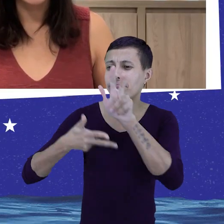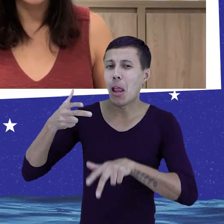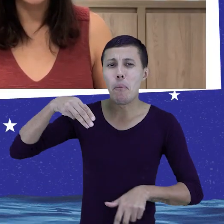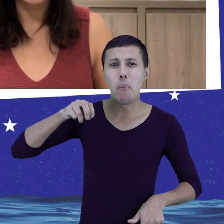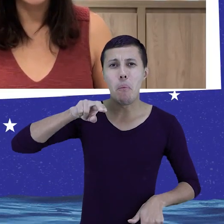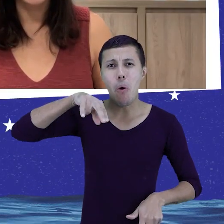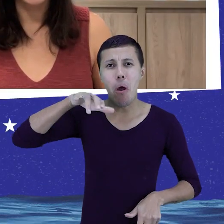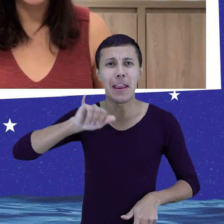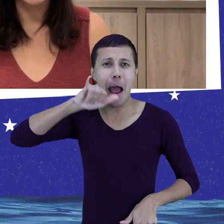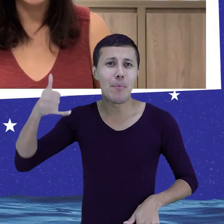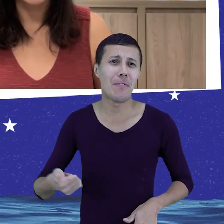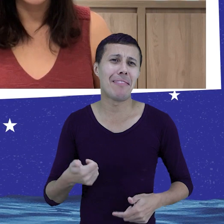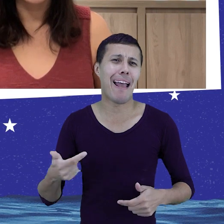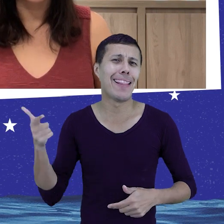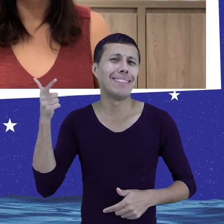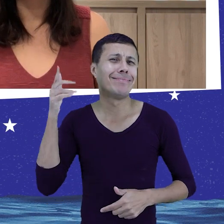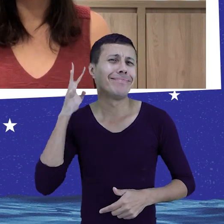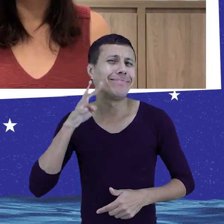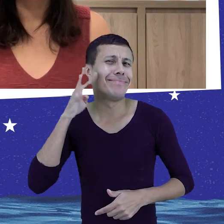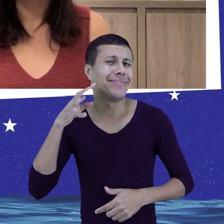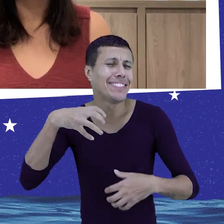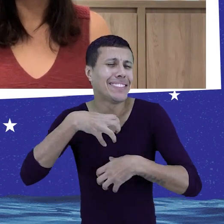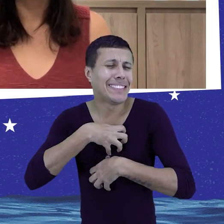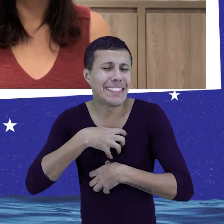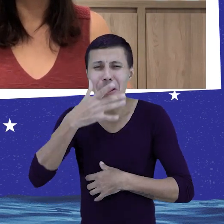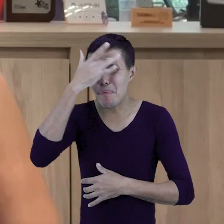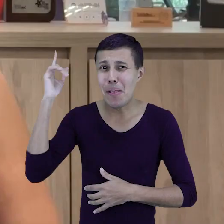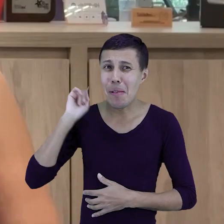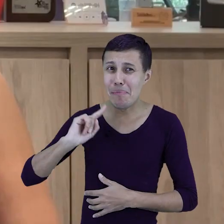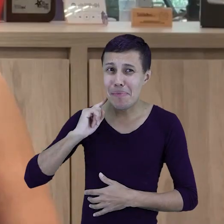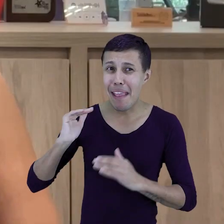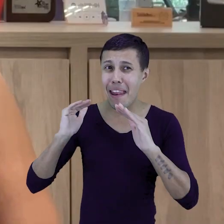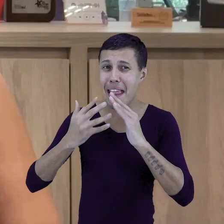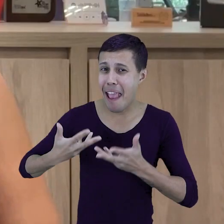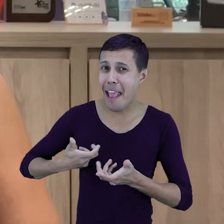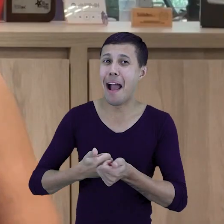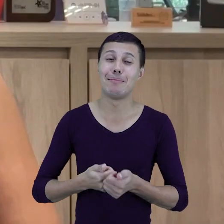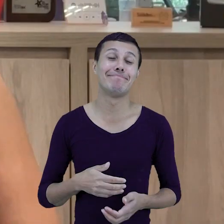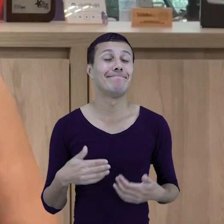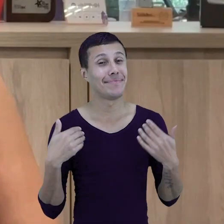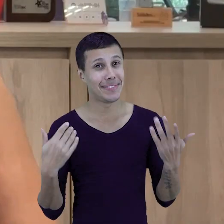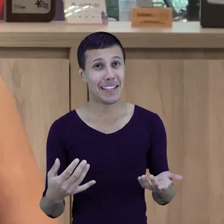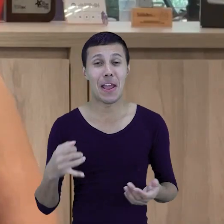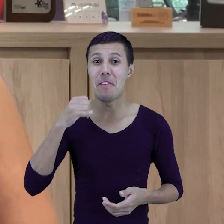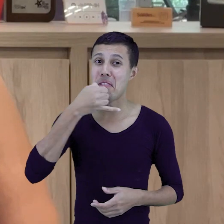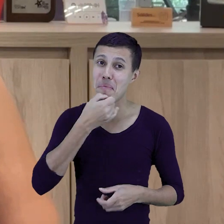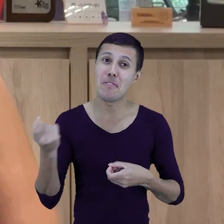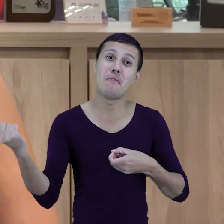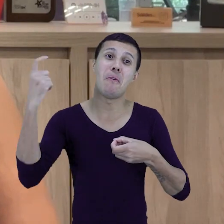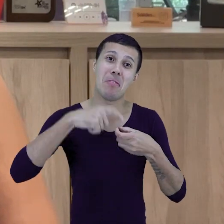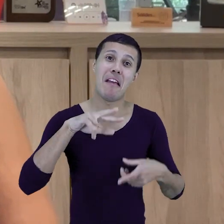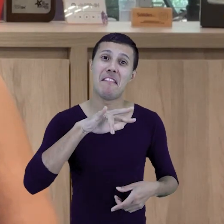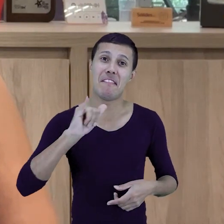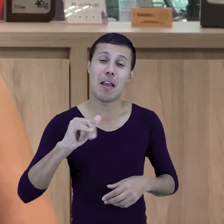dessa simpatia especial do mineiro, né? Quando recebe a gente em casa, hein, Mônica? Pois é, Patrícia, você vai ter que voltar aqui